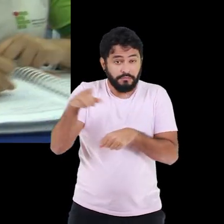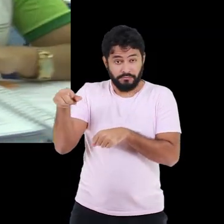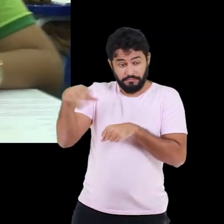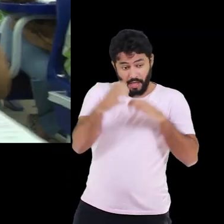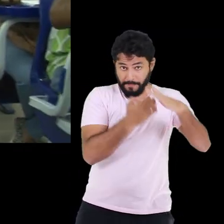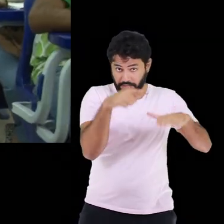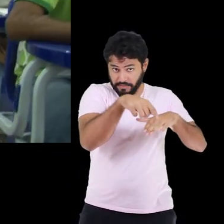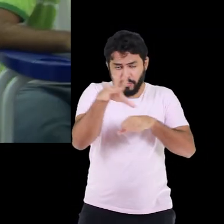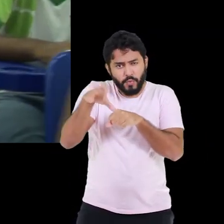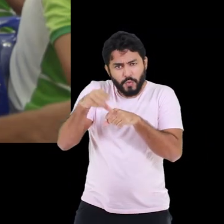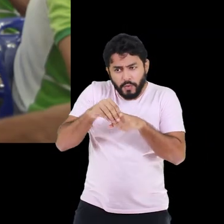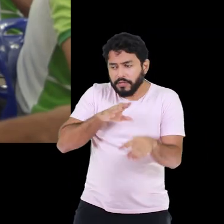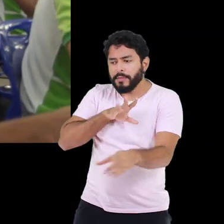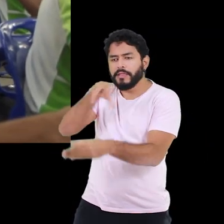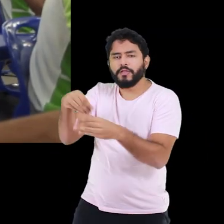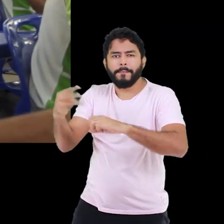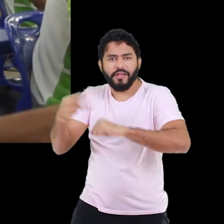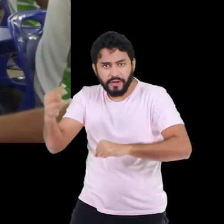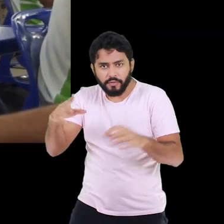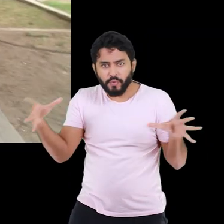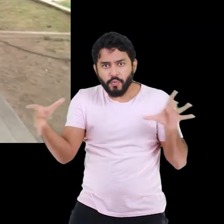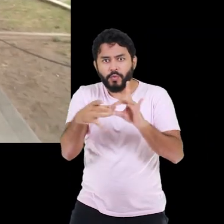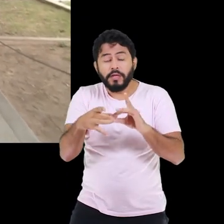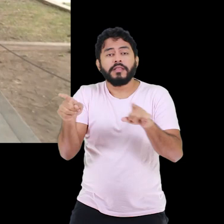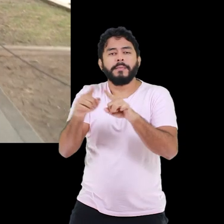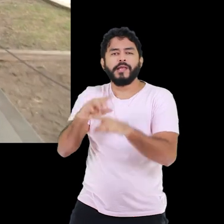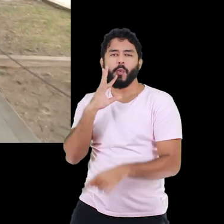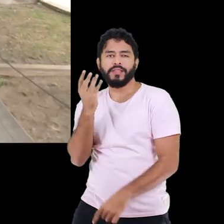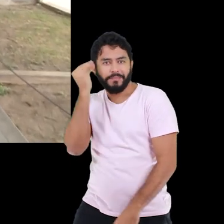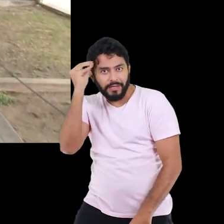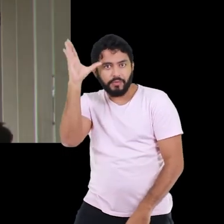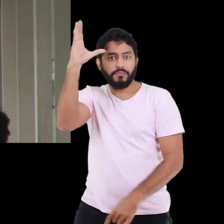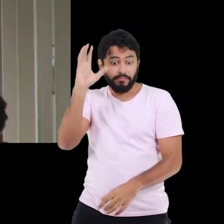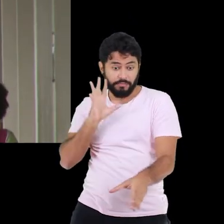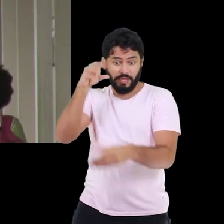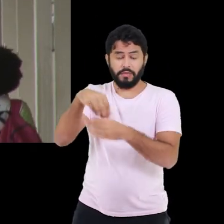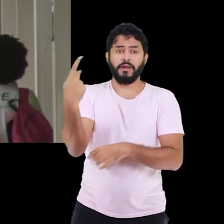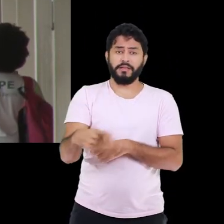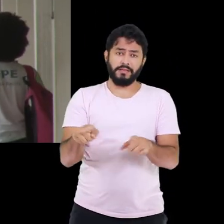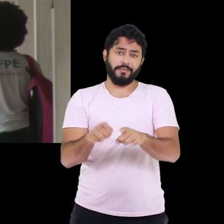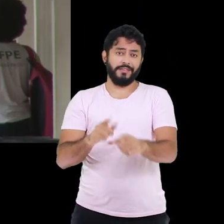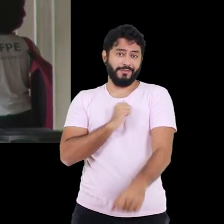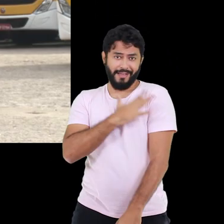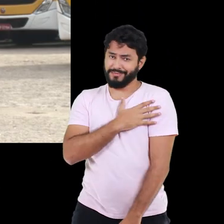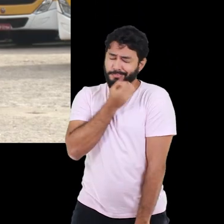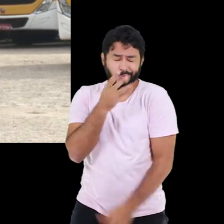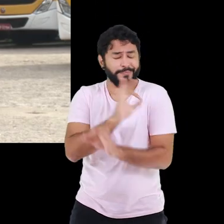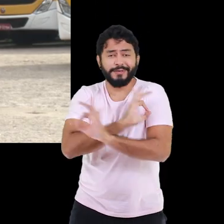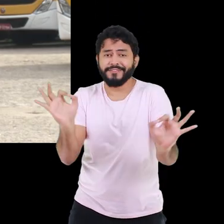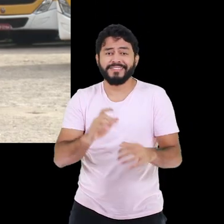levar o que eu tenho aqui na empresa para dentro do mestrado e trazer o que eu estou adquirindo de conhecimento de lá para cá,